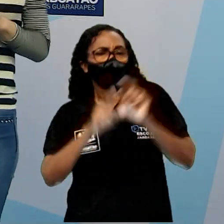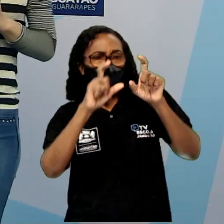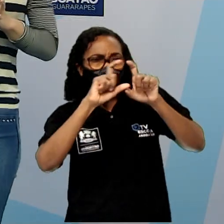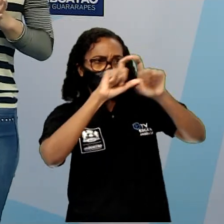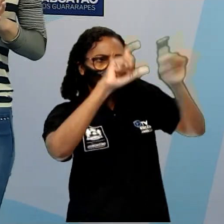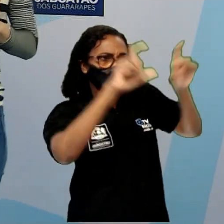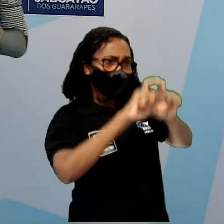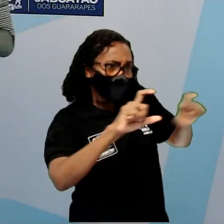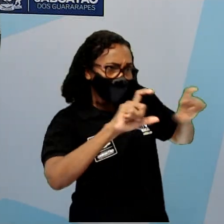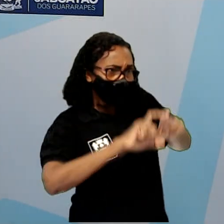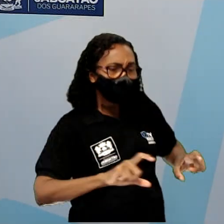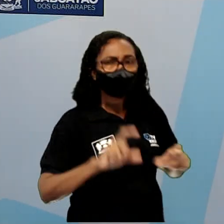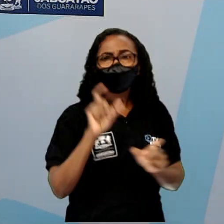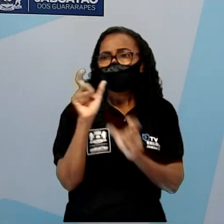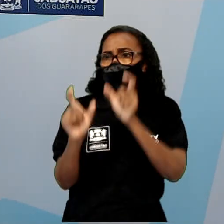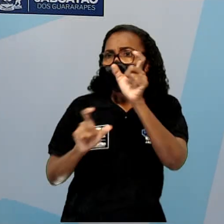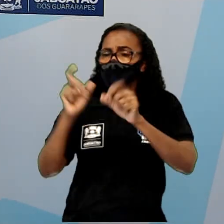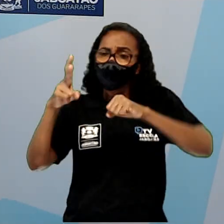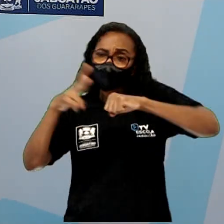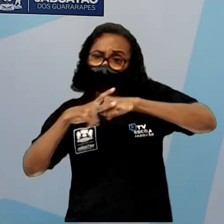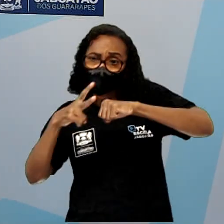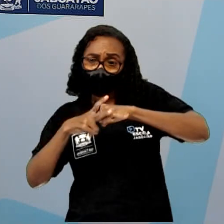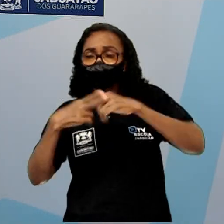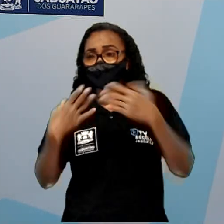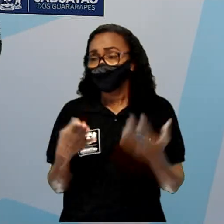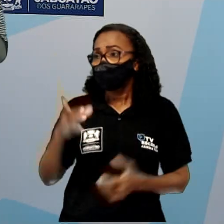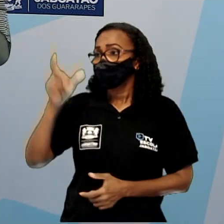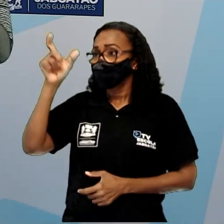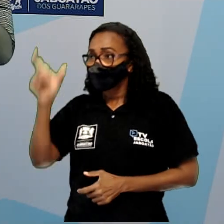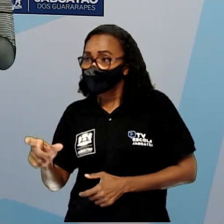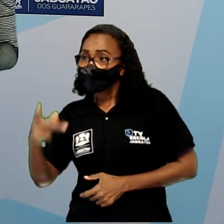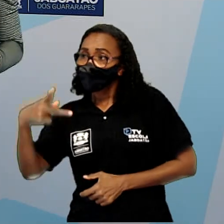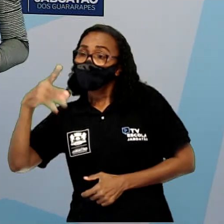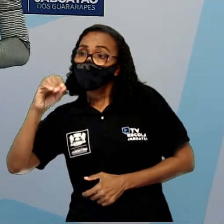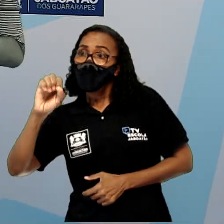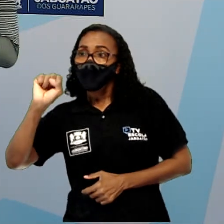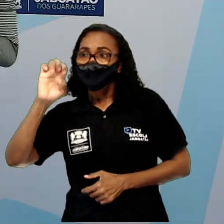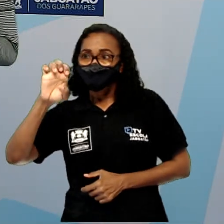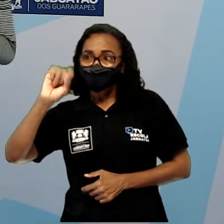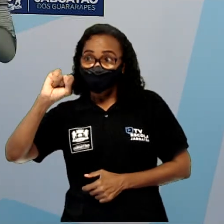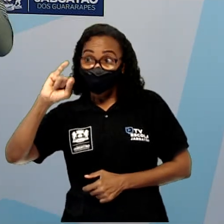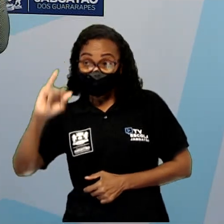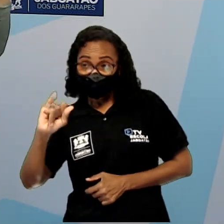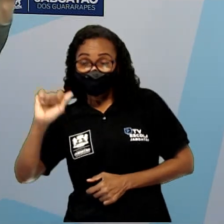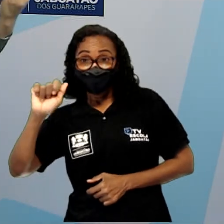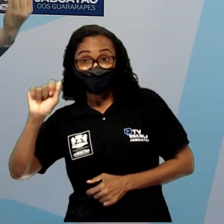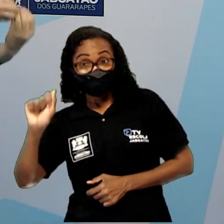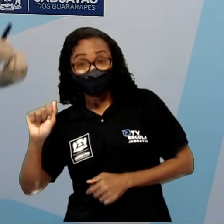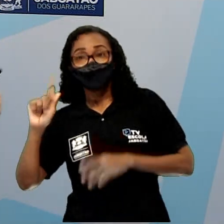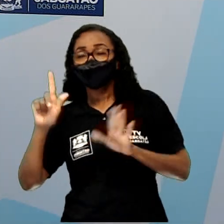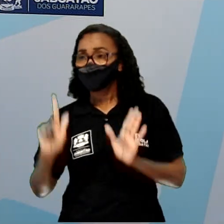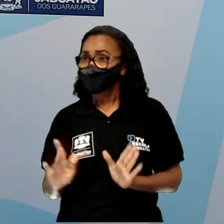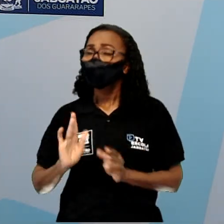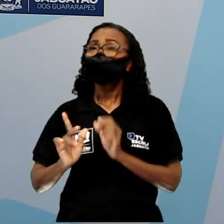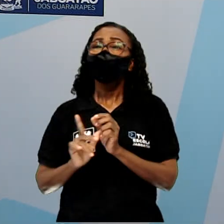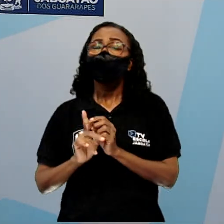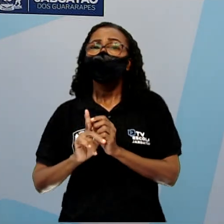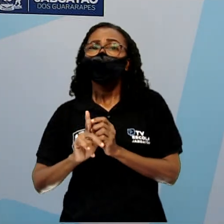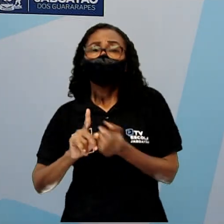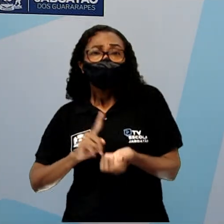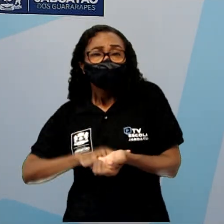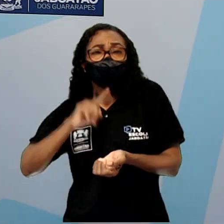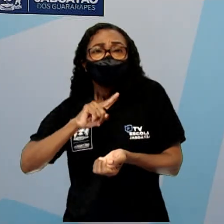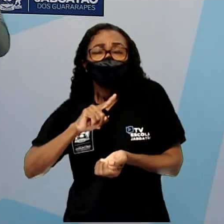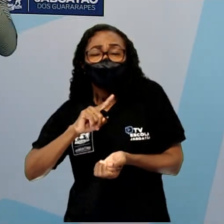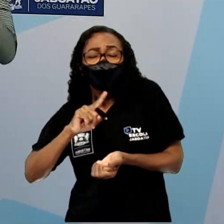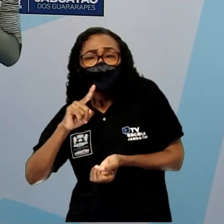Já a poesia, eu estou falando de uma sensibilidade, de um efeito que pode estar não só no poema, como vimos na